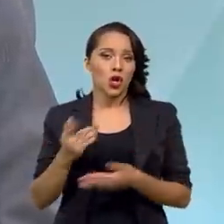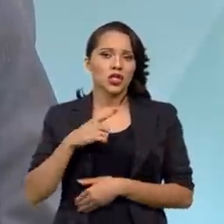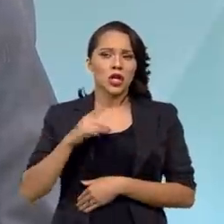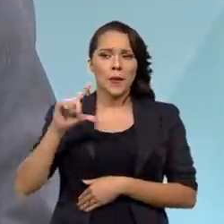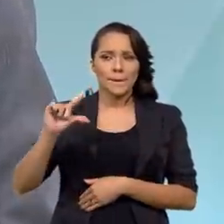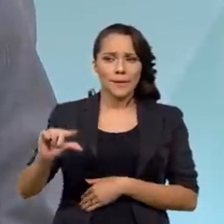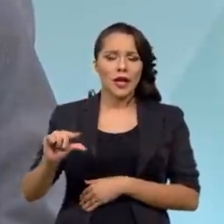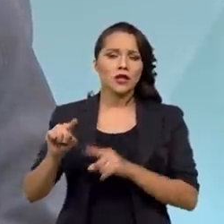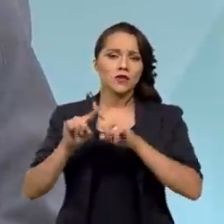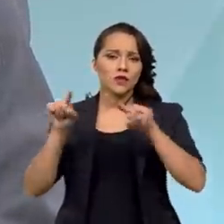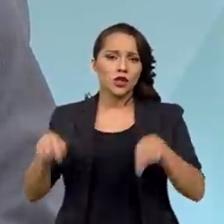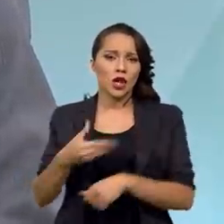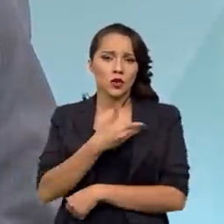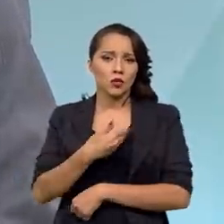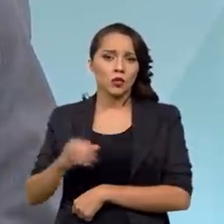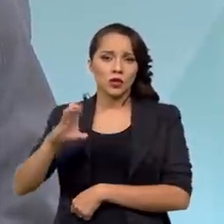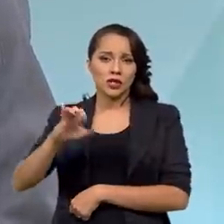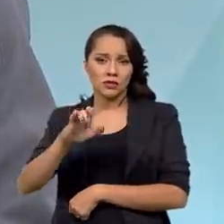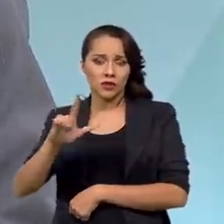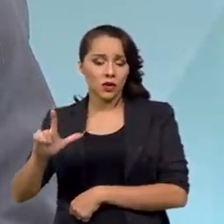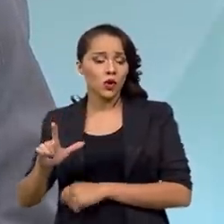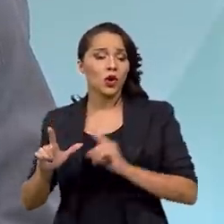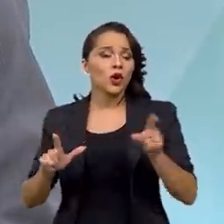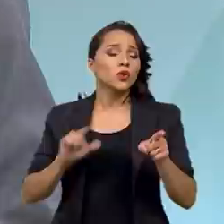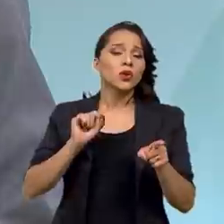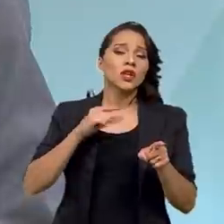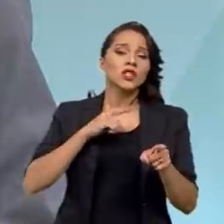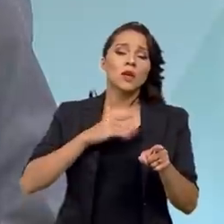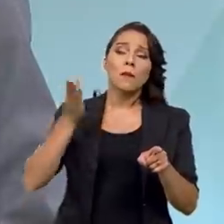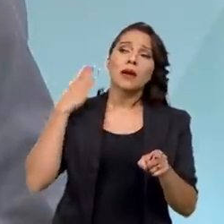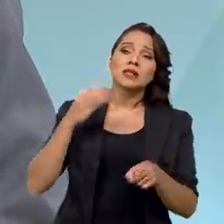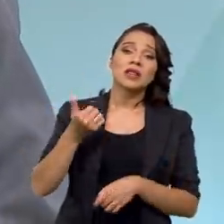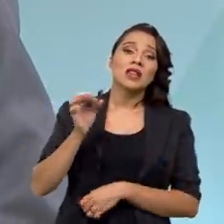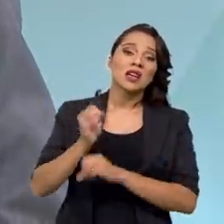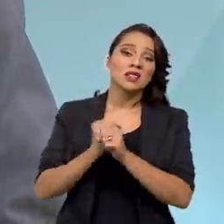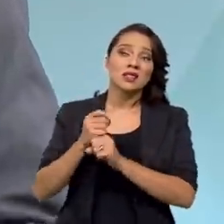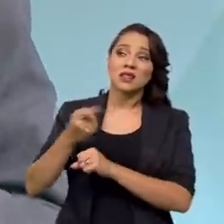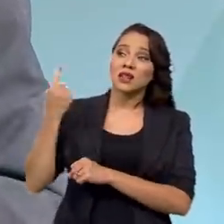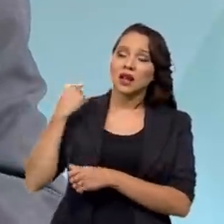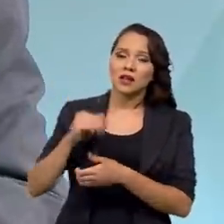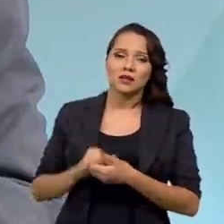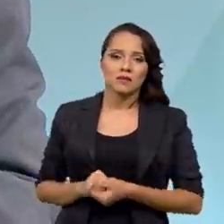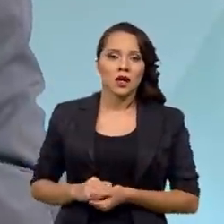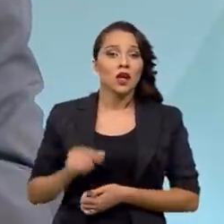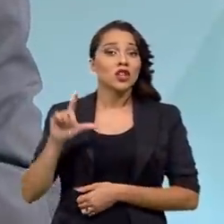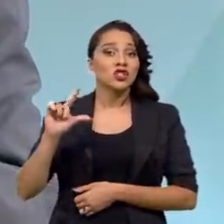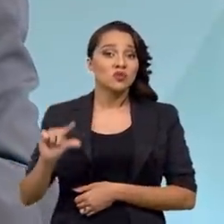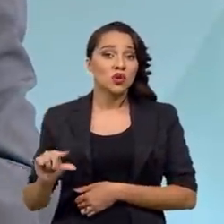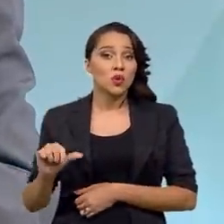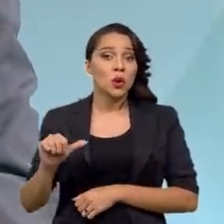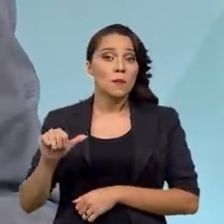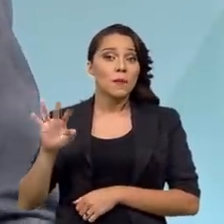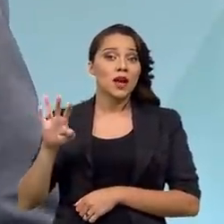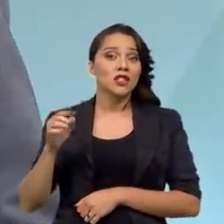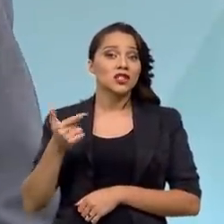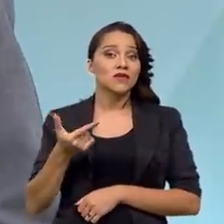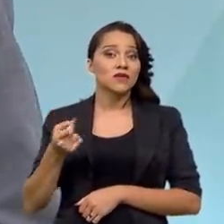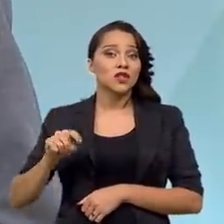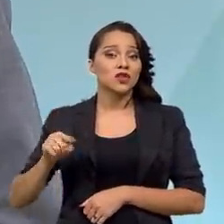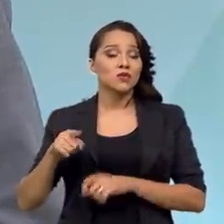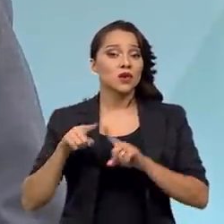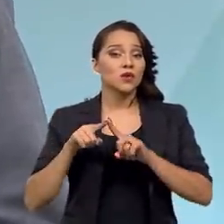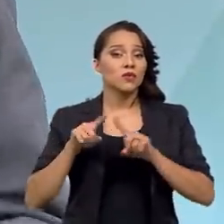funcionários públicos civis do que existiam há 10 anos atrás. Diminuiu em mais de 20 mil